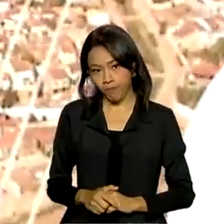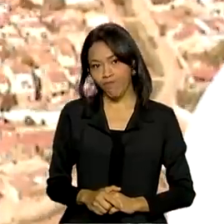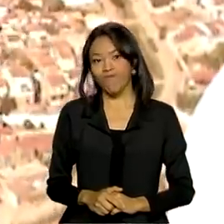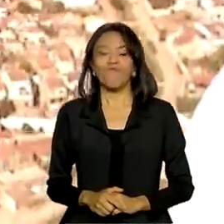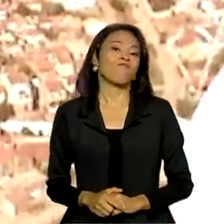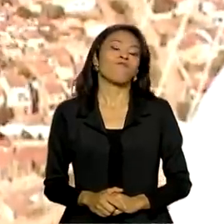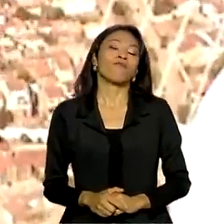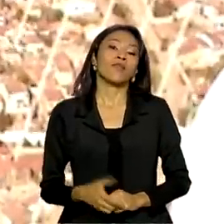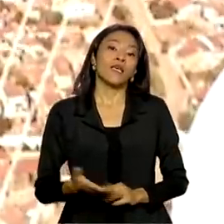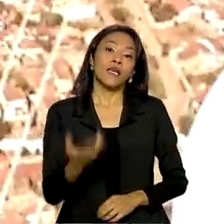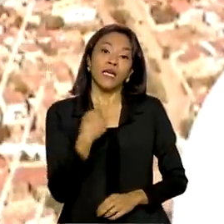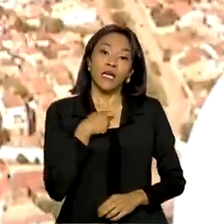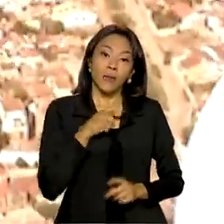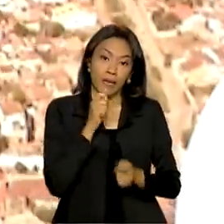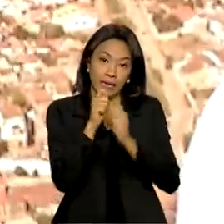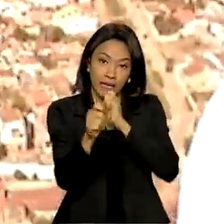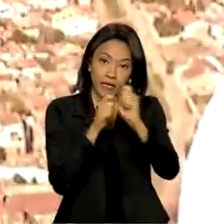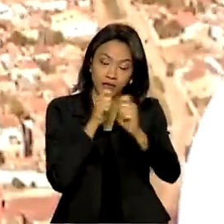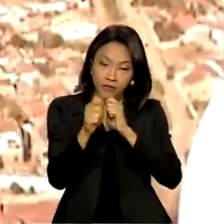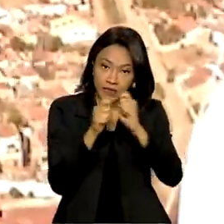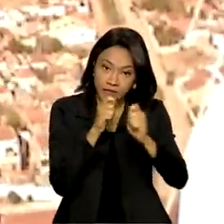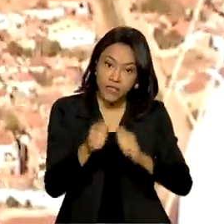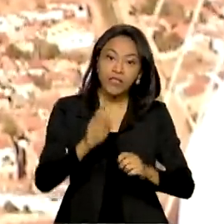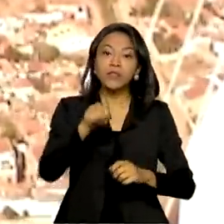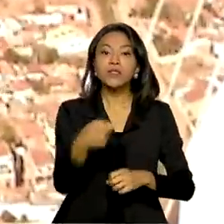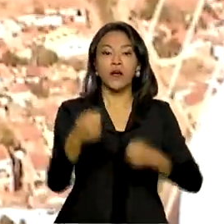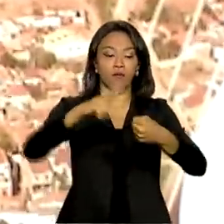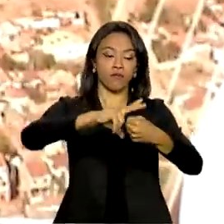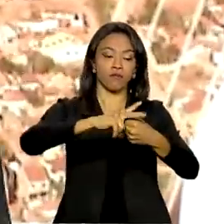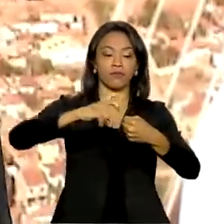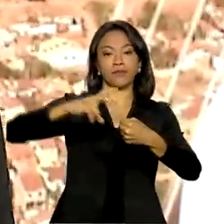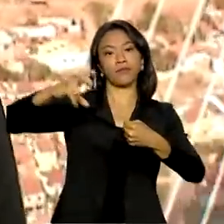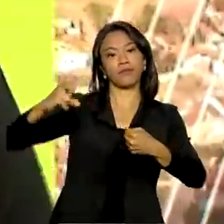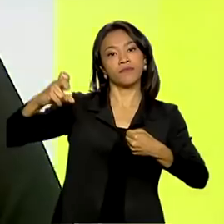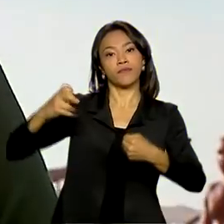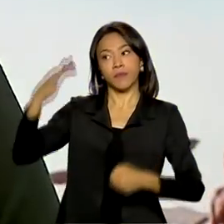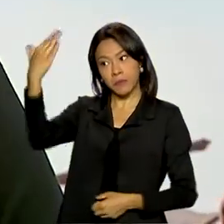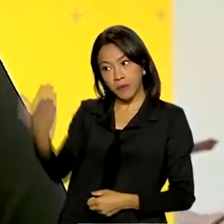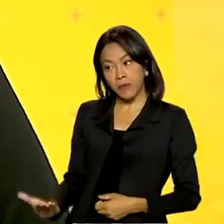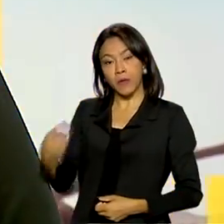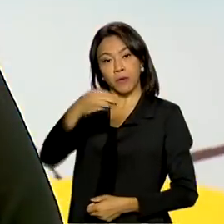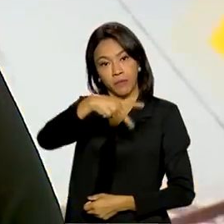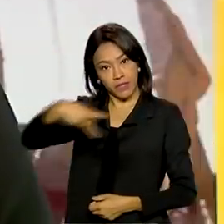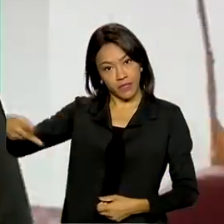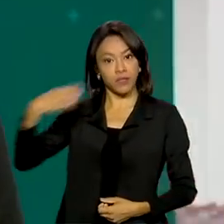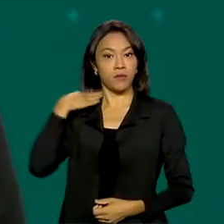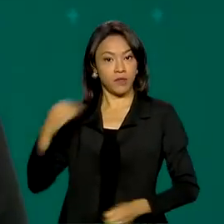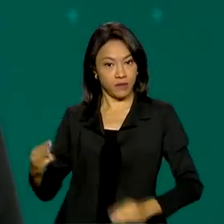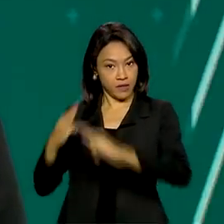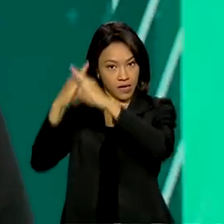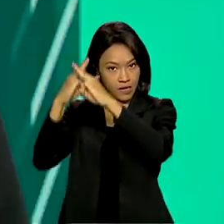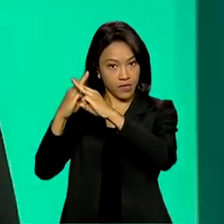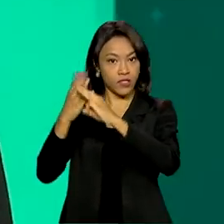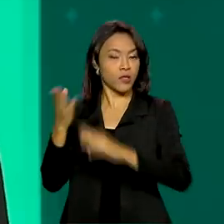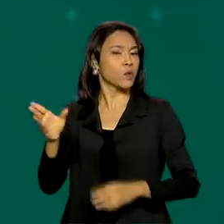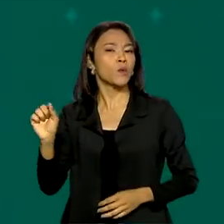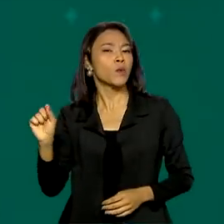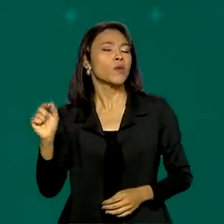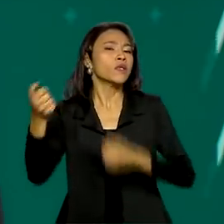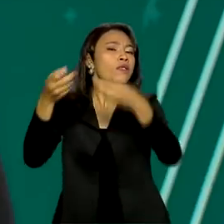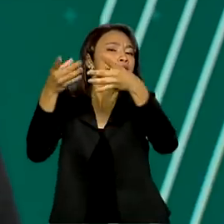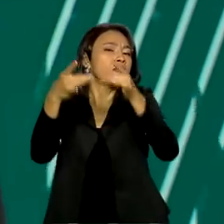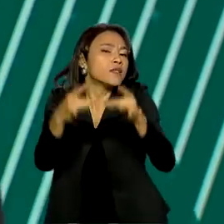E em entrevista ao programa de rádio A Voz do Brasil, o presidente da Caixa Econômica Federal, Pedro Guimarães, deu mais